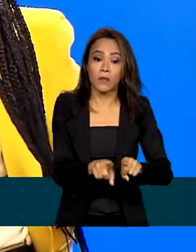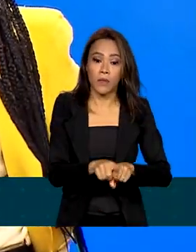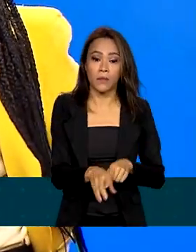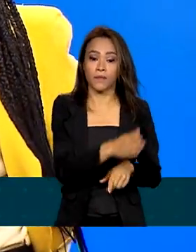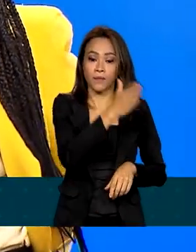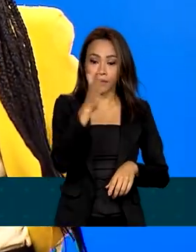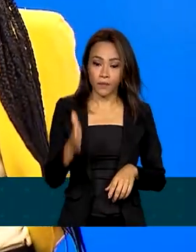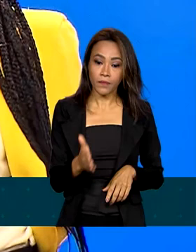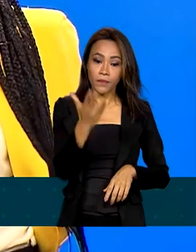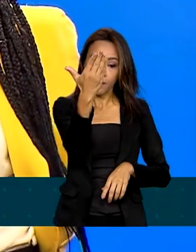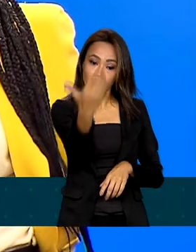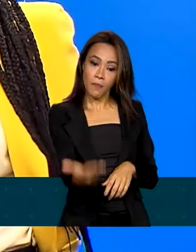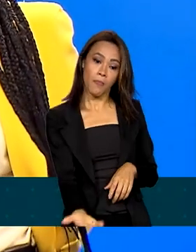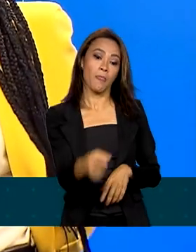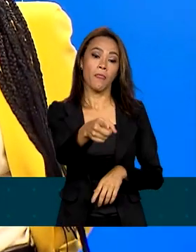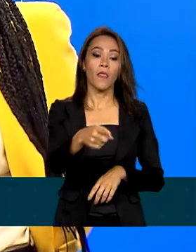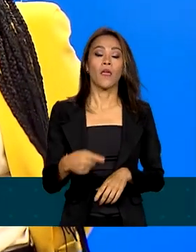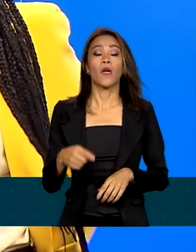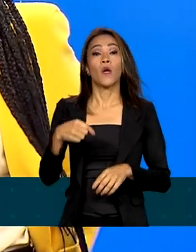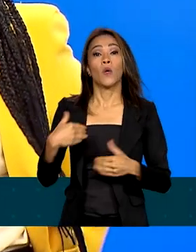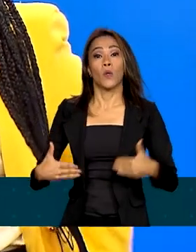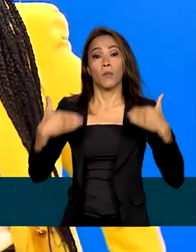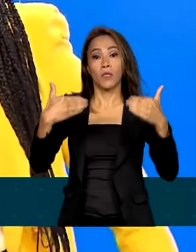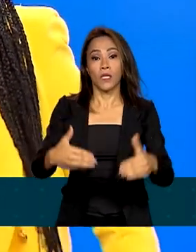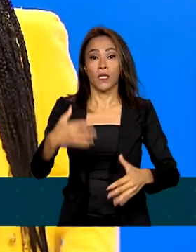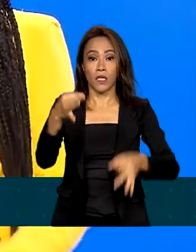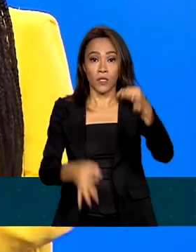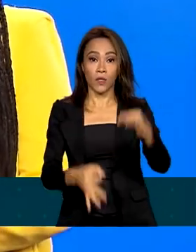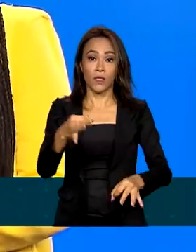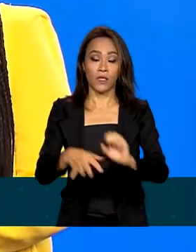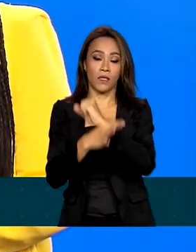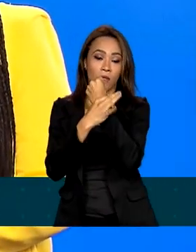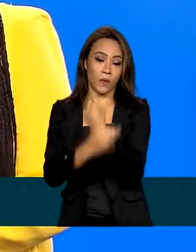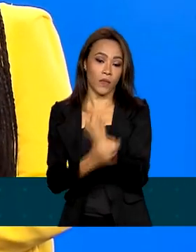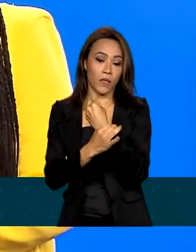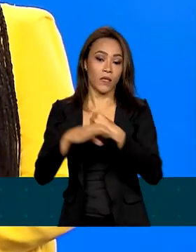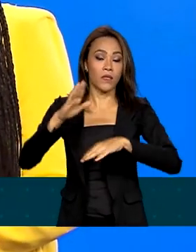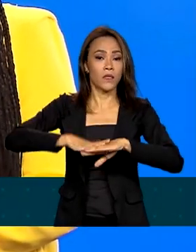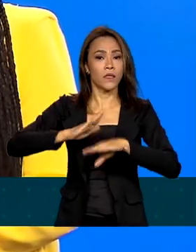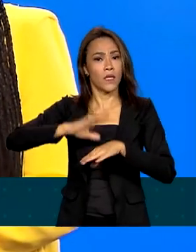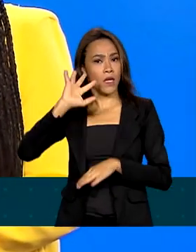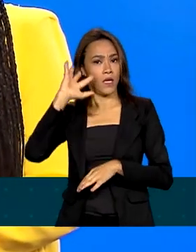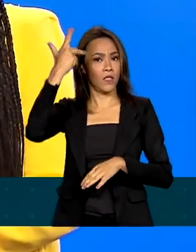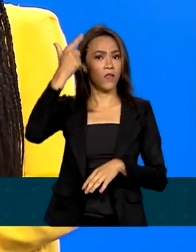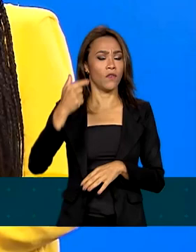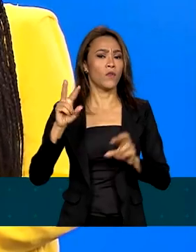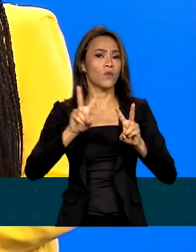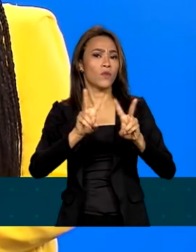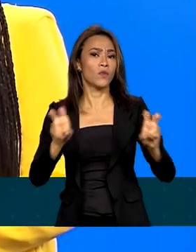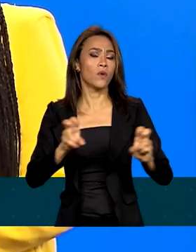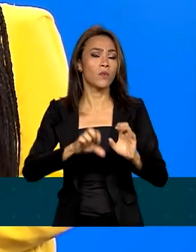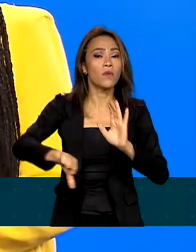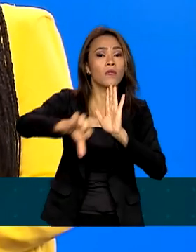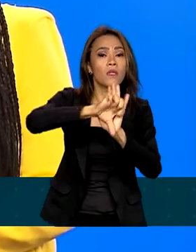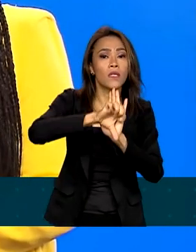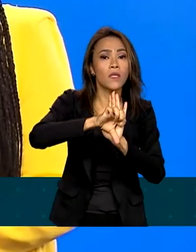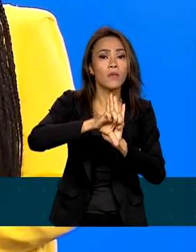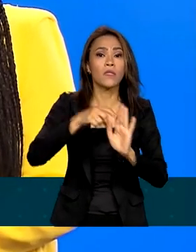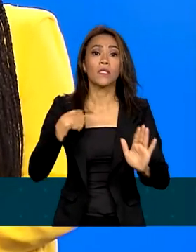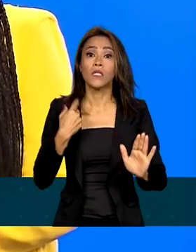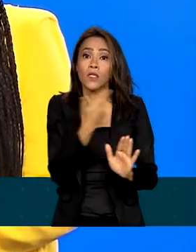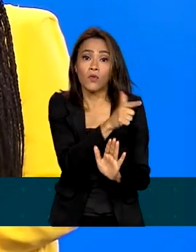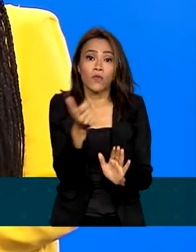frente, o Ministério da Justiça e Segurança Pública tomou providências para apuração de supostos crimes na omissão de socorro aos